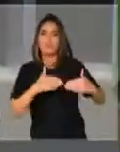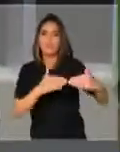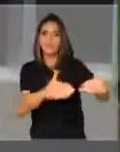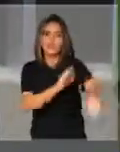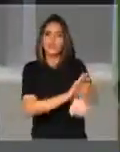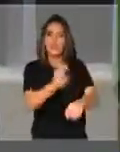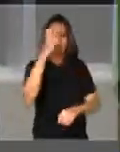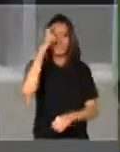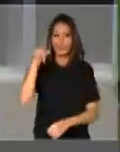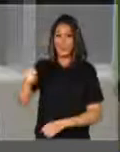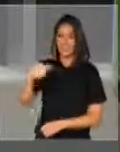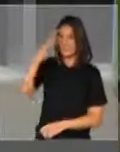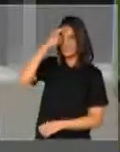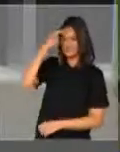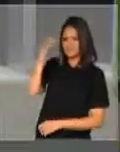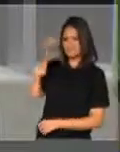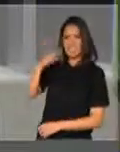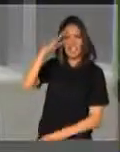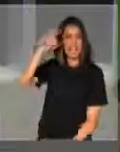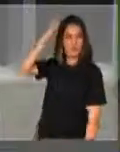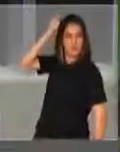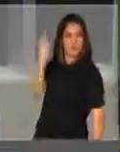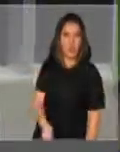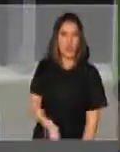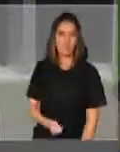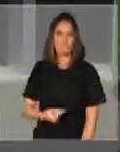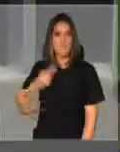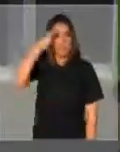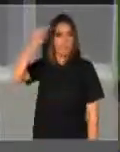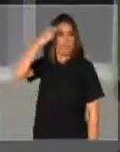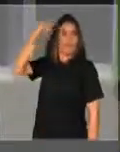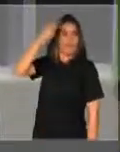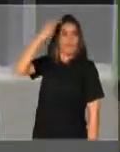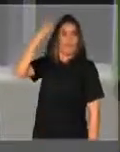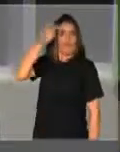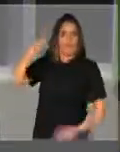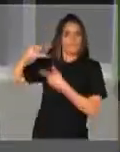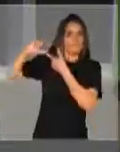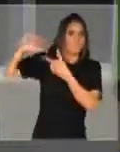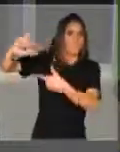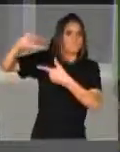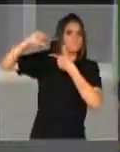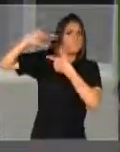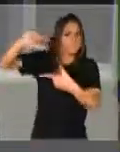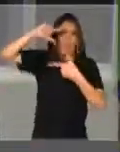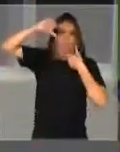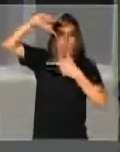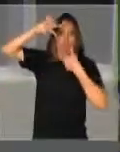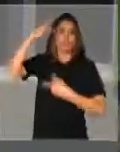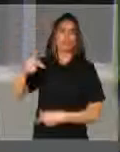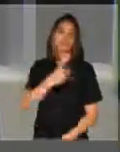muito do caráter autoritário, fanático e fundamentalista desse governo, que não...